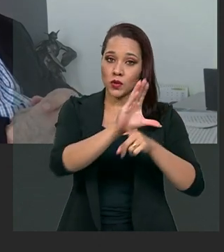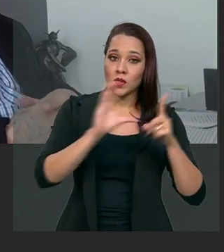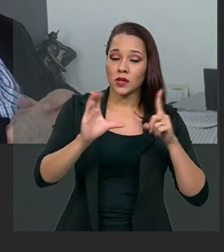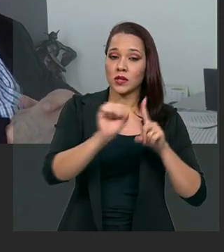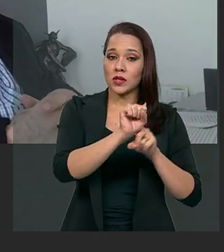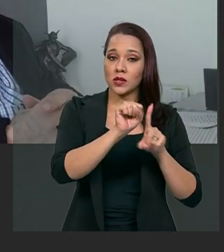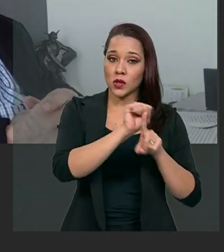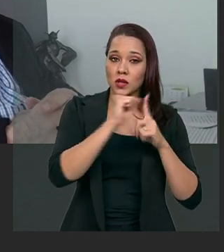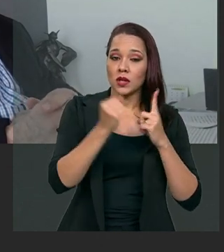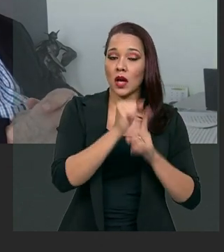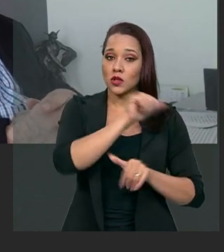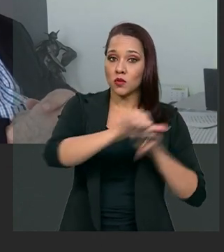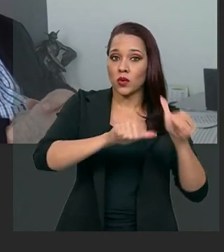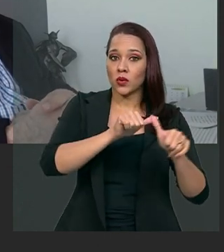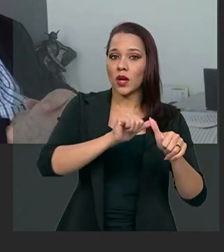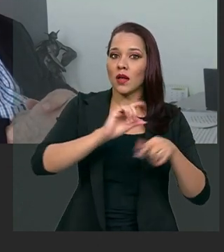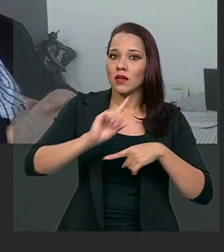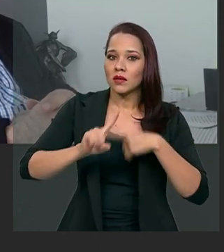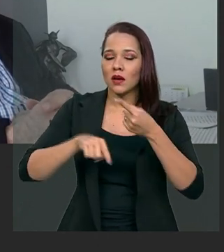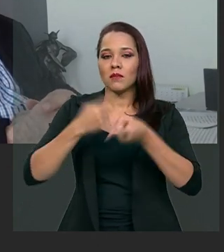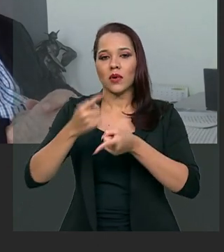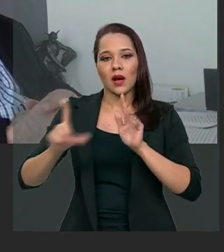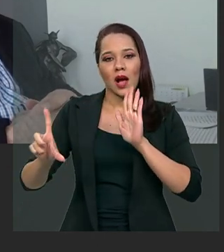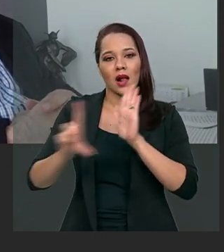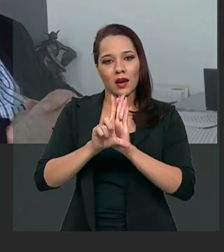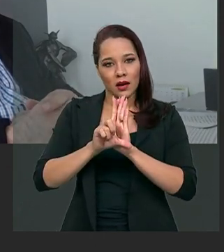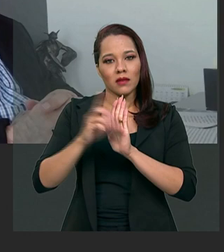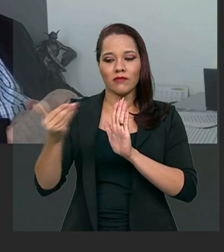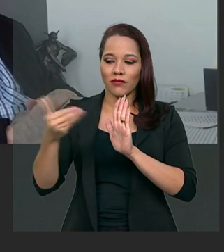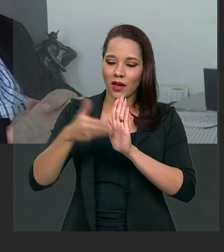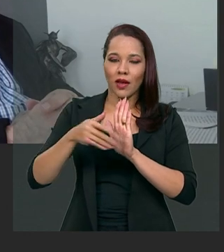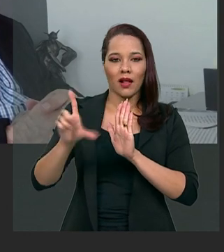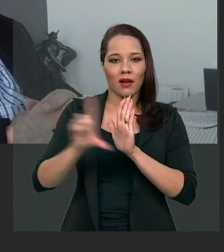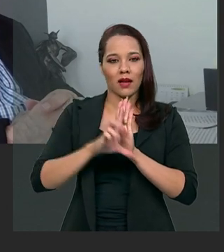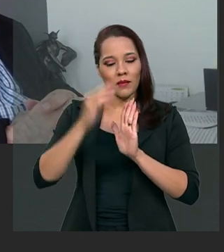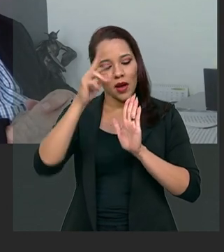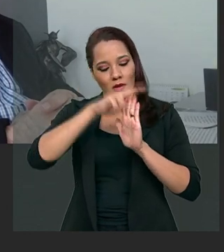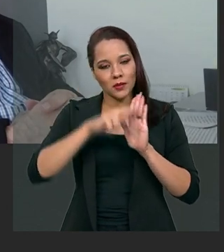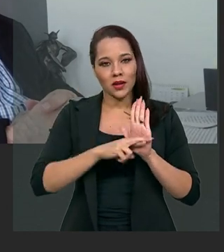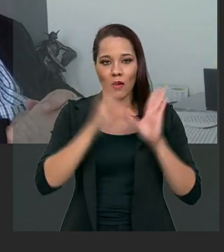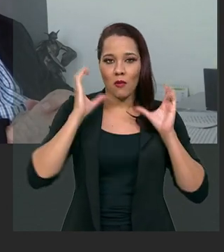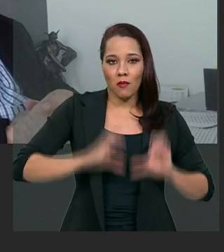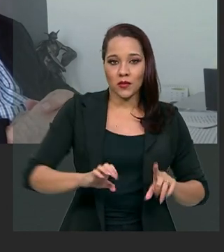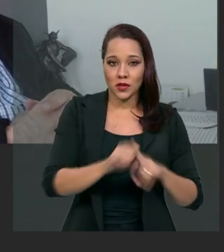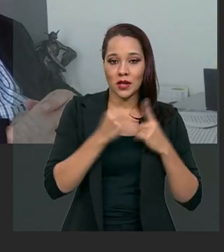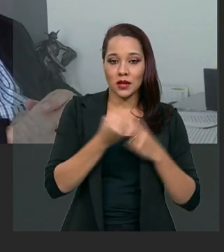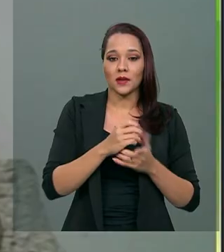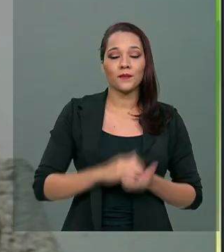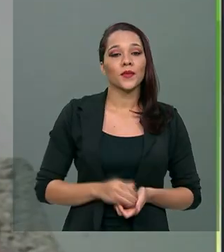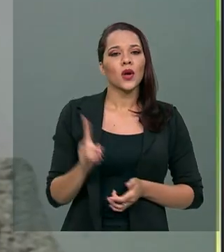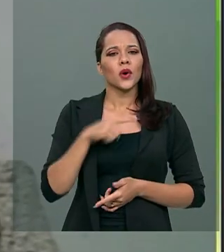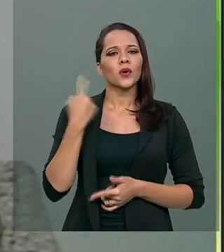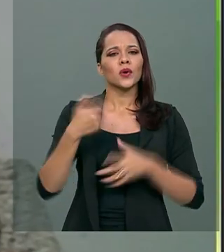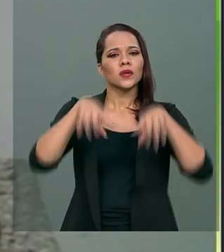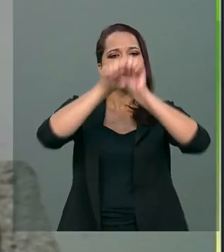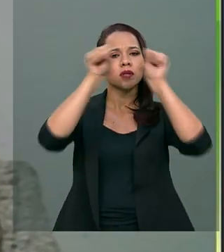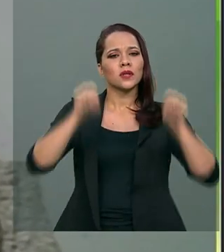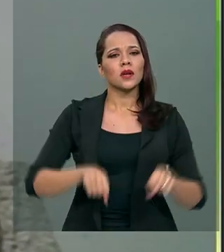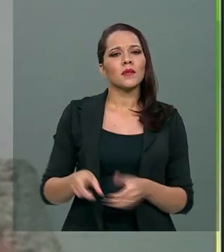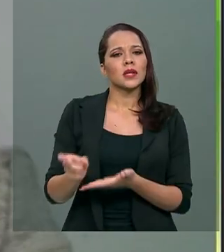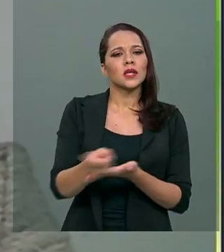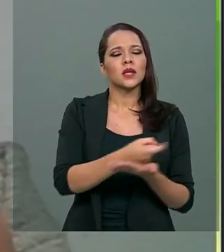comportamento, e daí a lei vem para regulamentar isso. Então, o que acontece? O nosso sistema tributário, ele foi